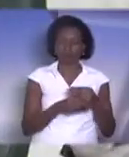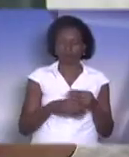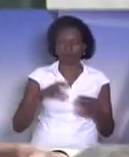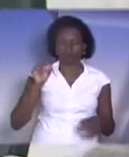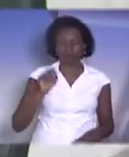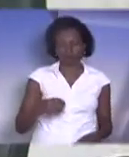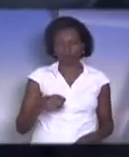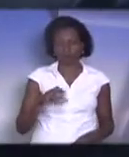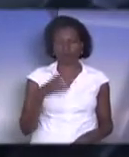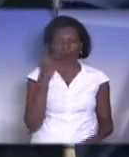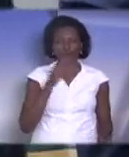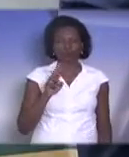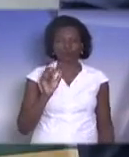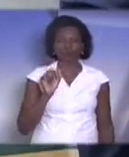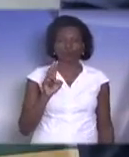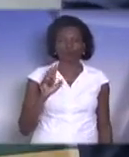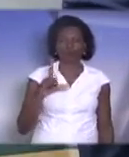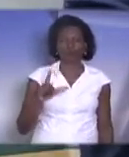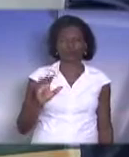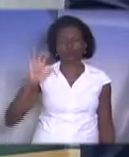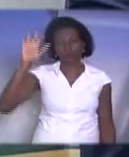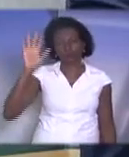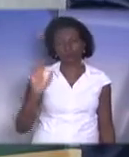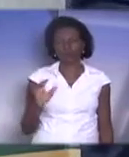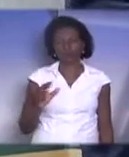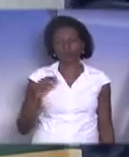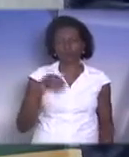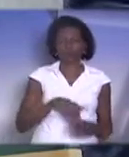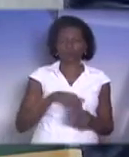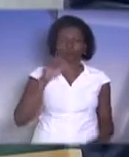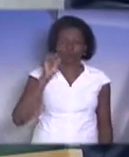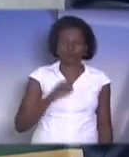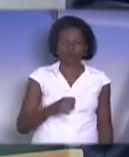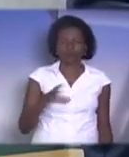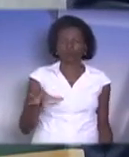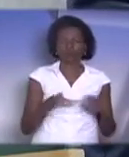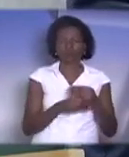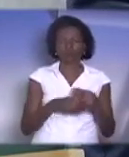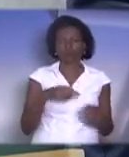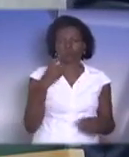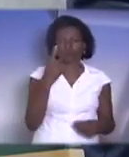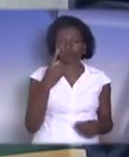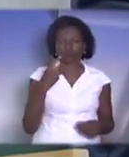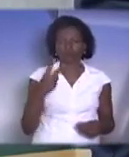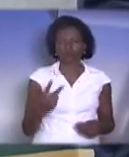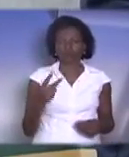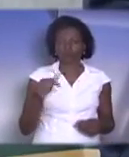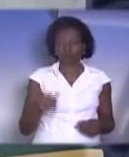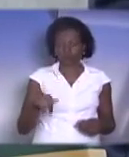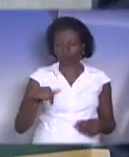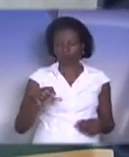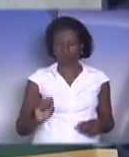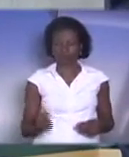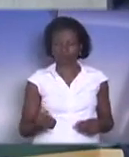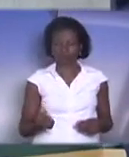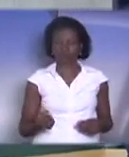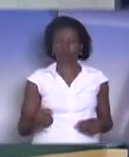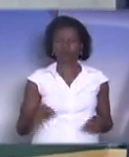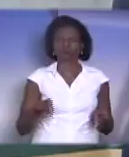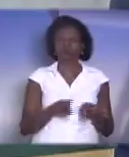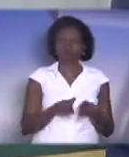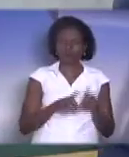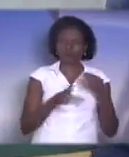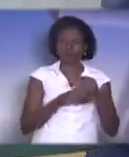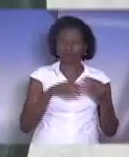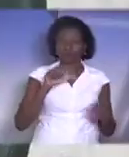excelência. Deputado Raul Marcelo. Pela ordem, senhor presidente. Para registrar o voto favorável às emendas de número 1, 2, 7, 8 e a emenda aglutinativa.